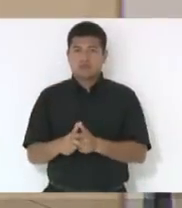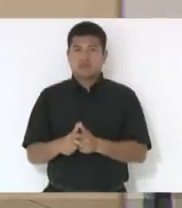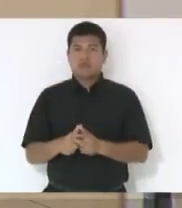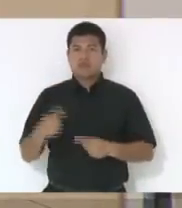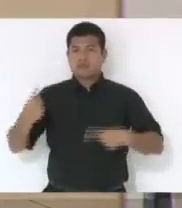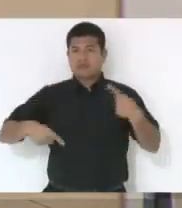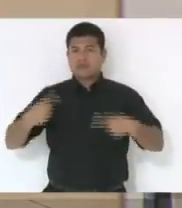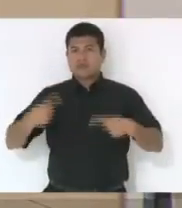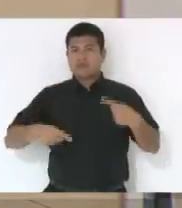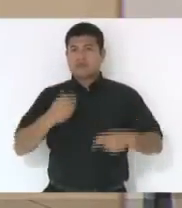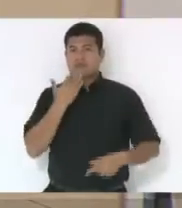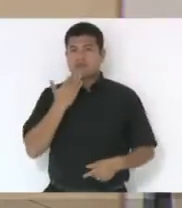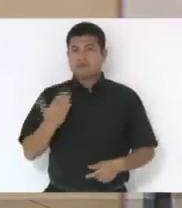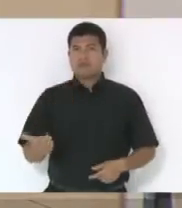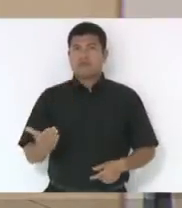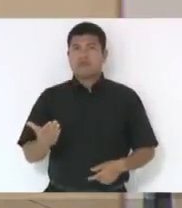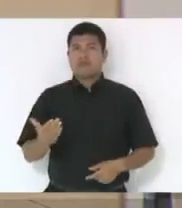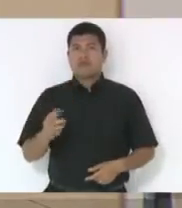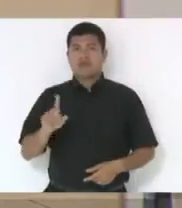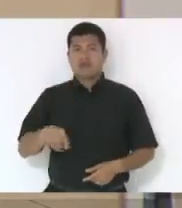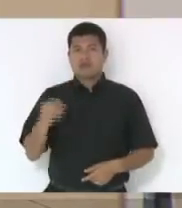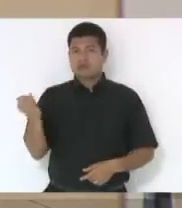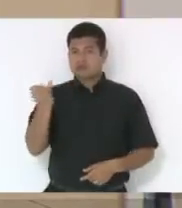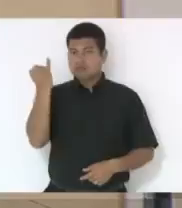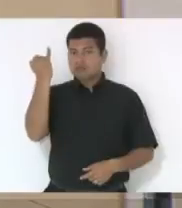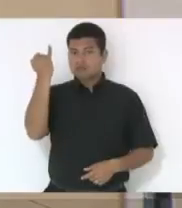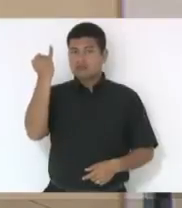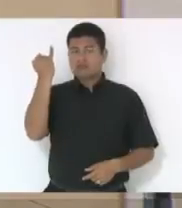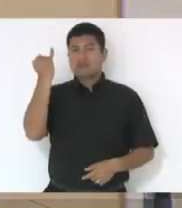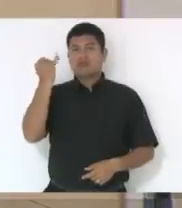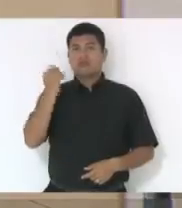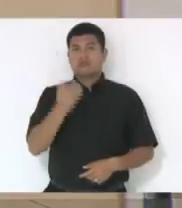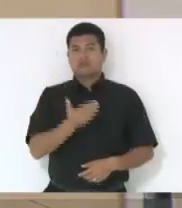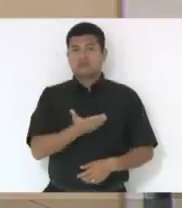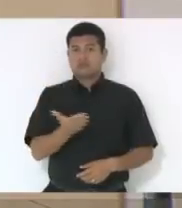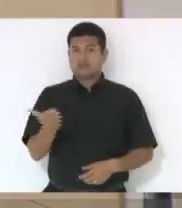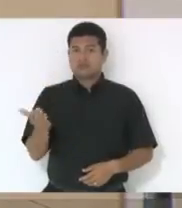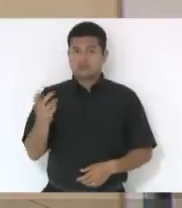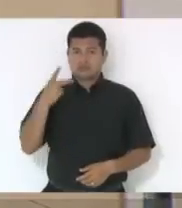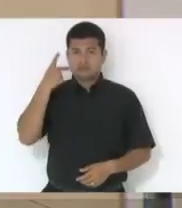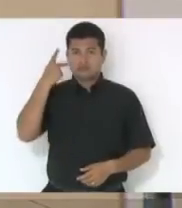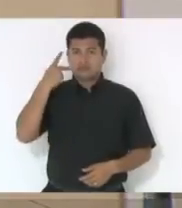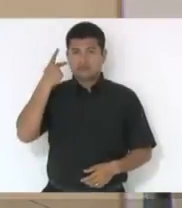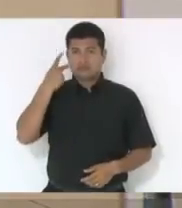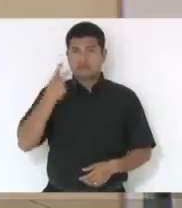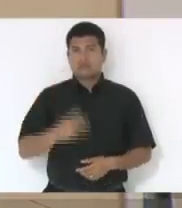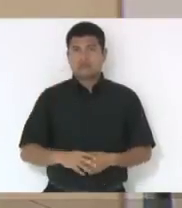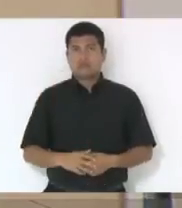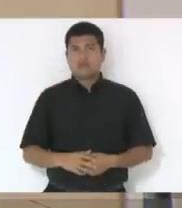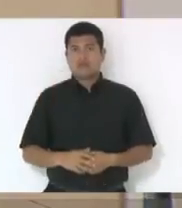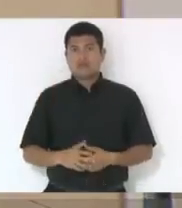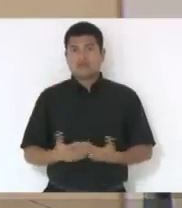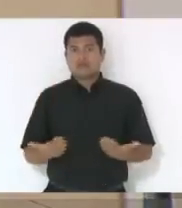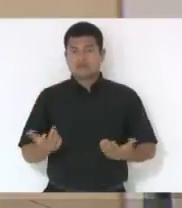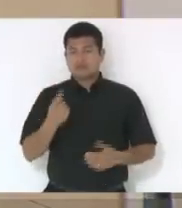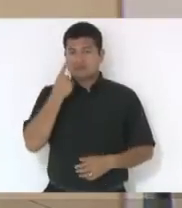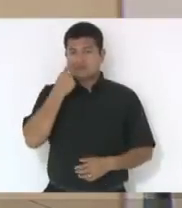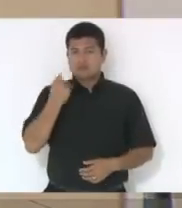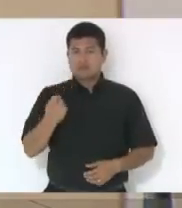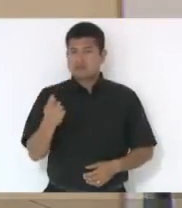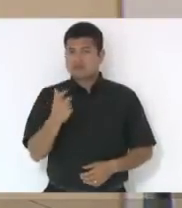que são de prioridade dos parlamentares. como não há interesse,